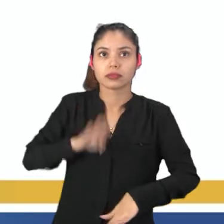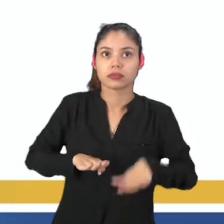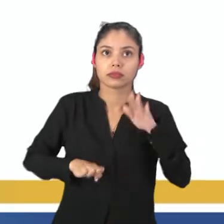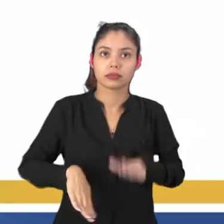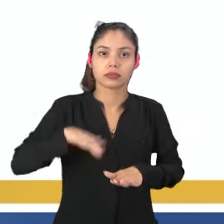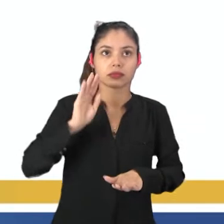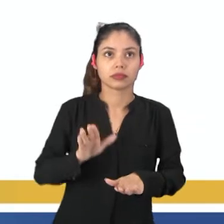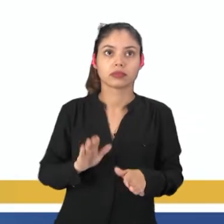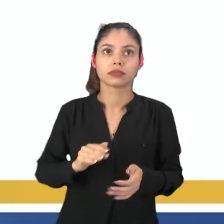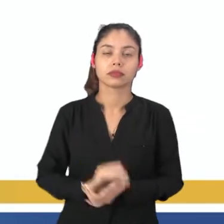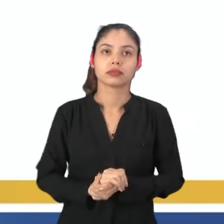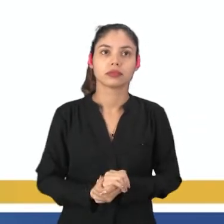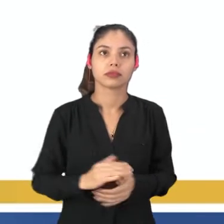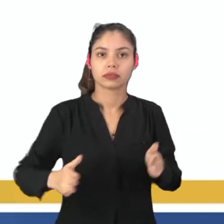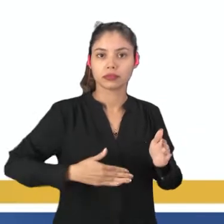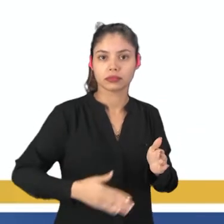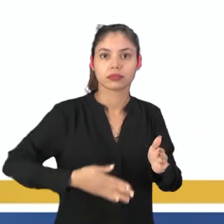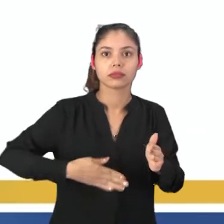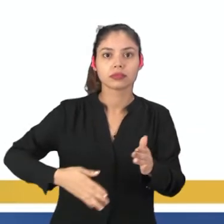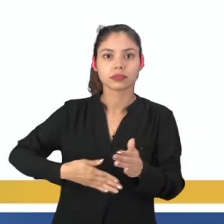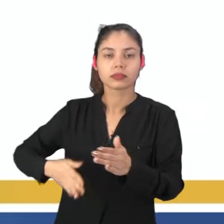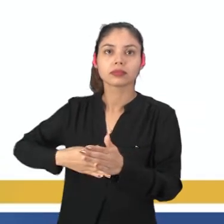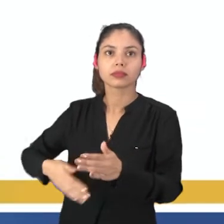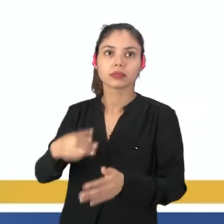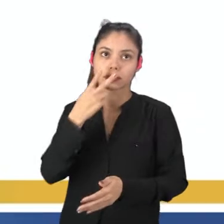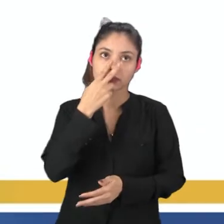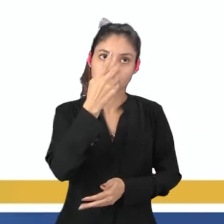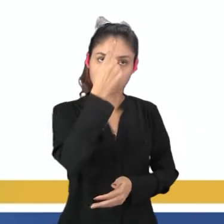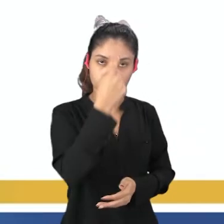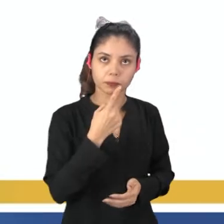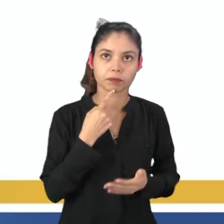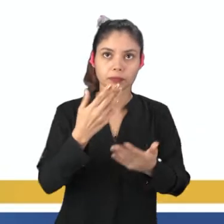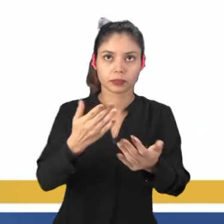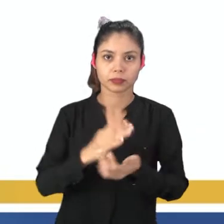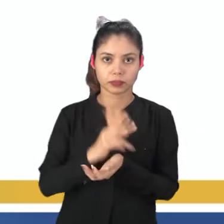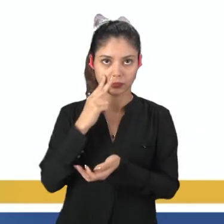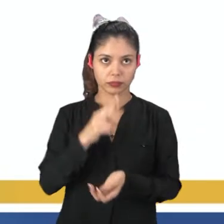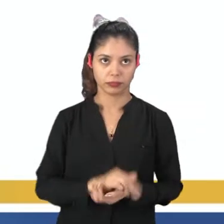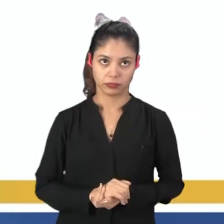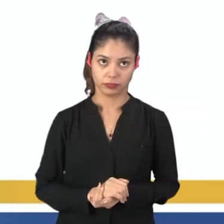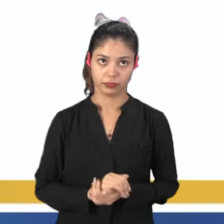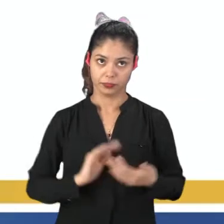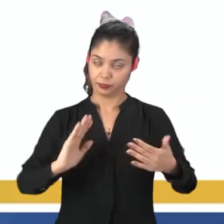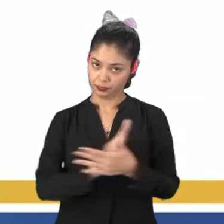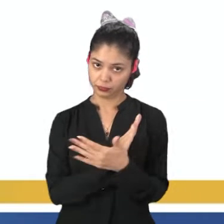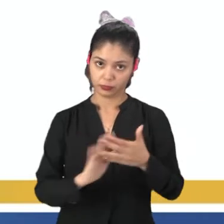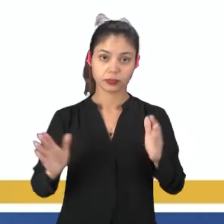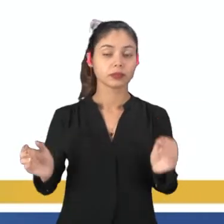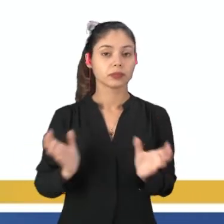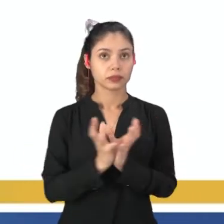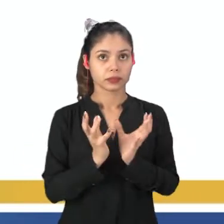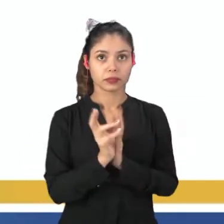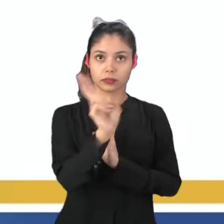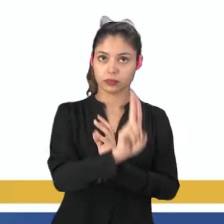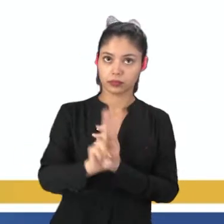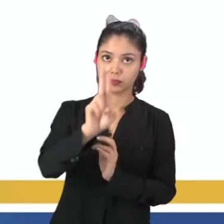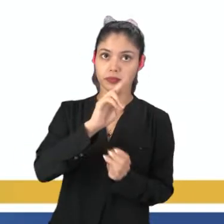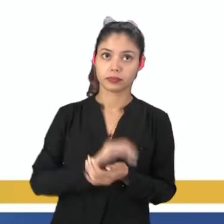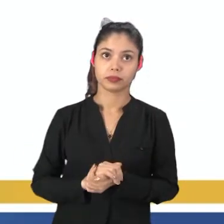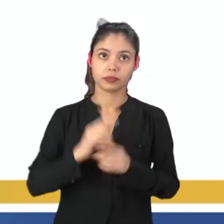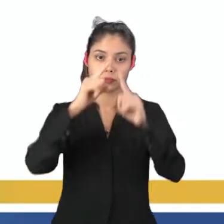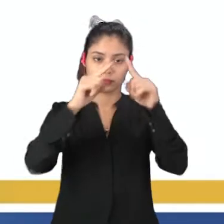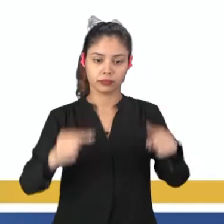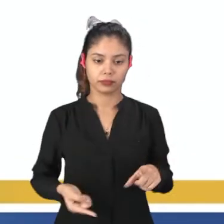bombo e caixa, que são os instrumentos que aparecem aí nas imagens pra você ver. Porém, alguns grupos podem utilizar o